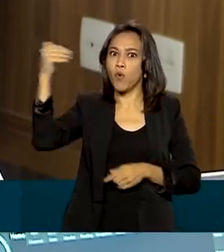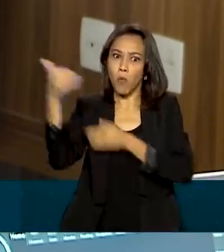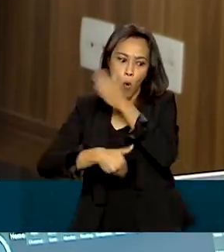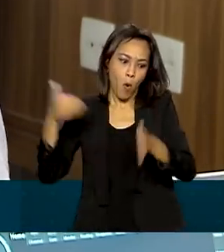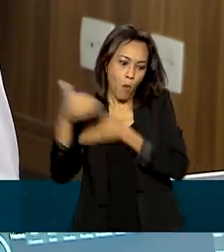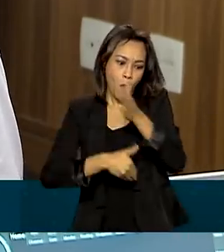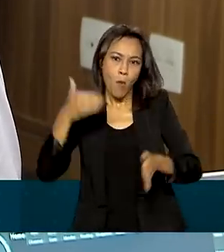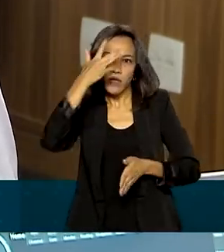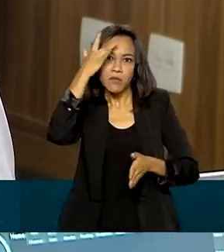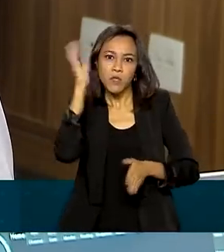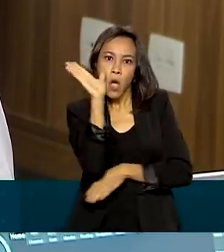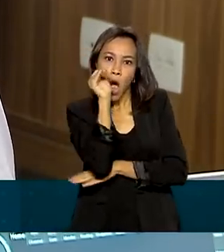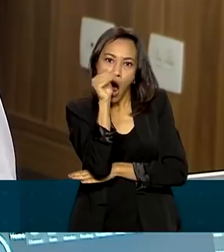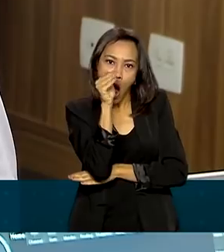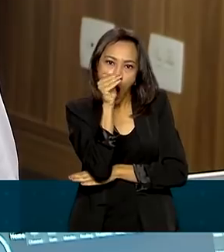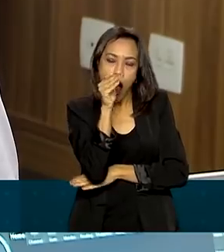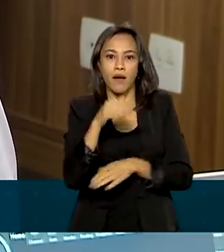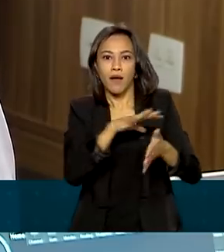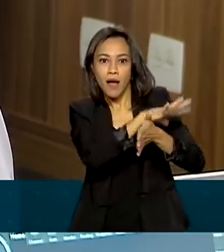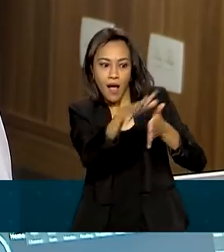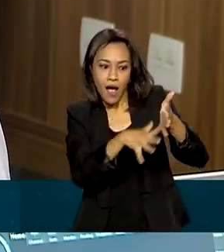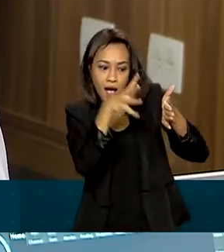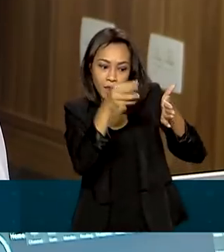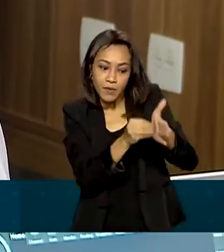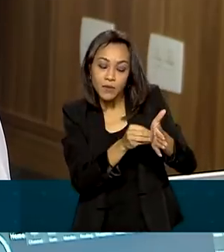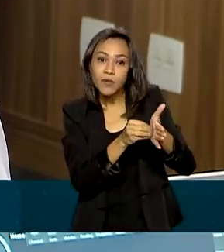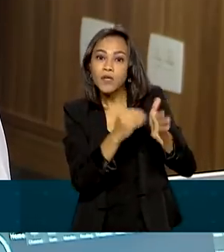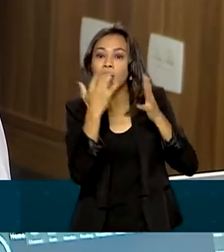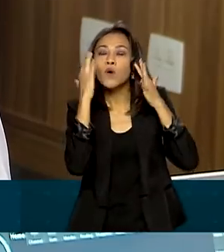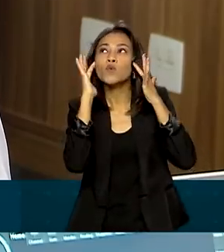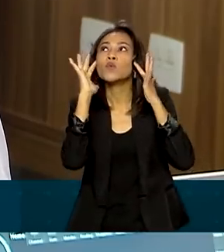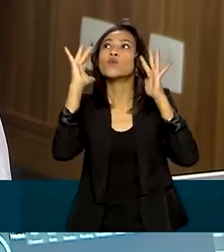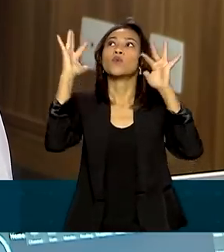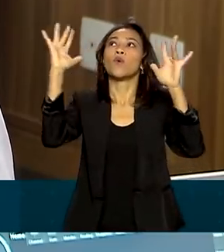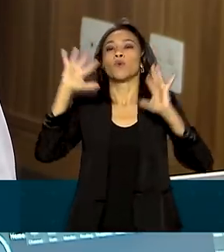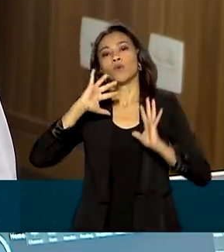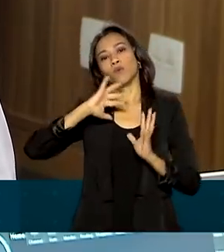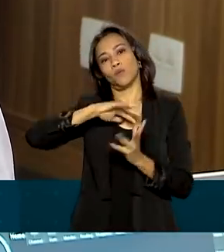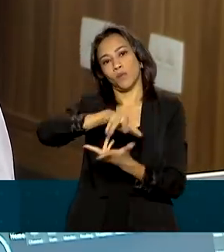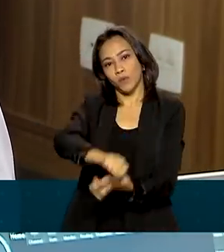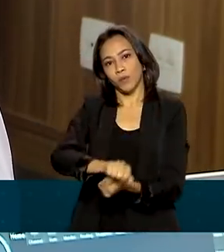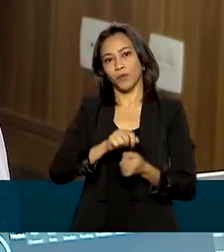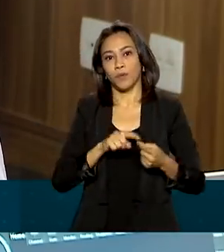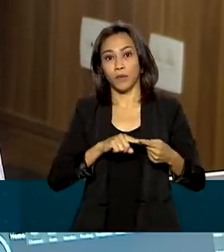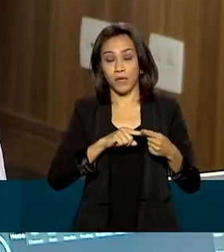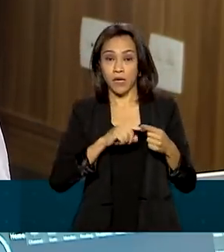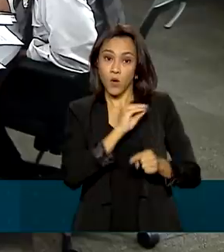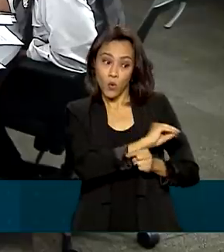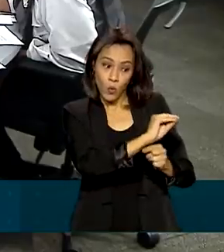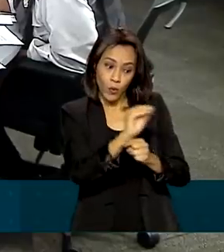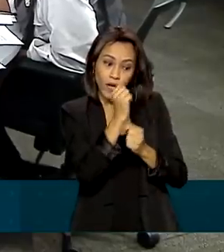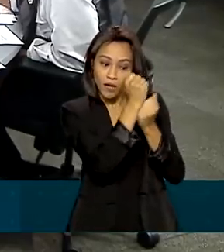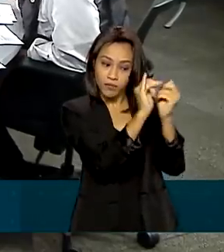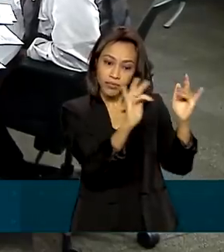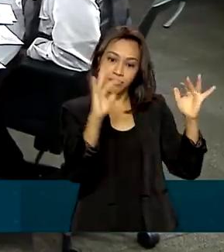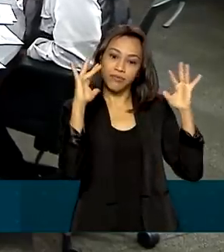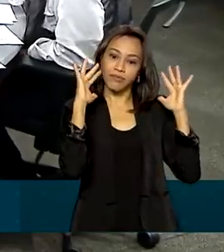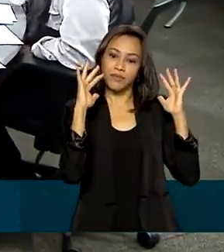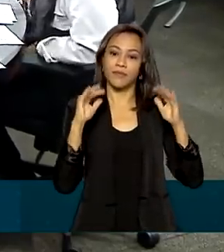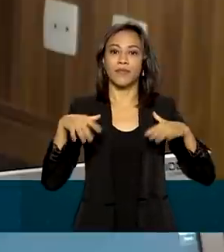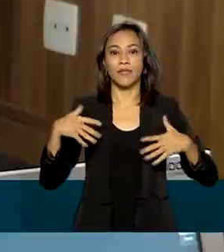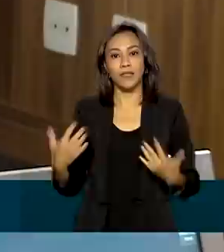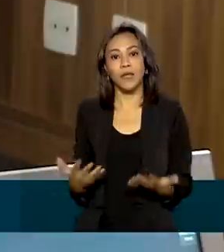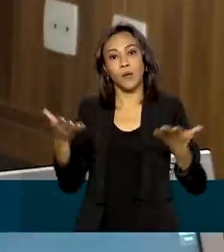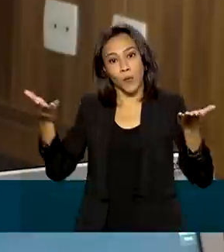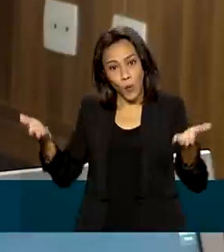curiosidade. É a Amazônia, é o sonho do mundo hoje. Preservação ambiental e turismo não dá para dissociar. Então hoje,